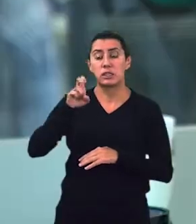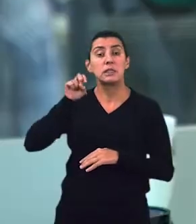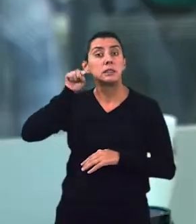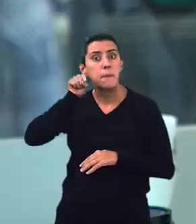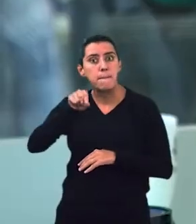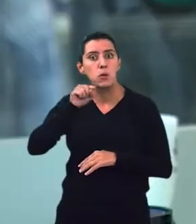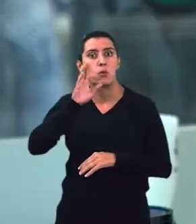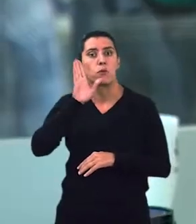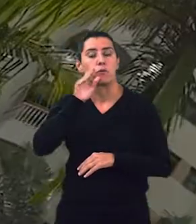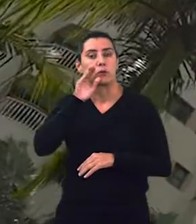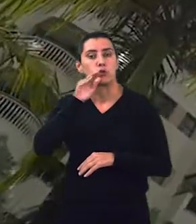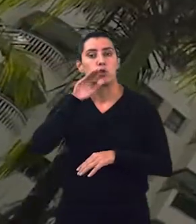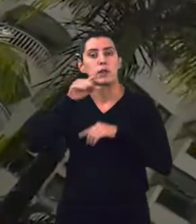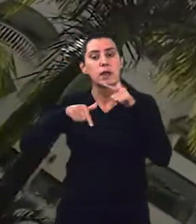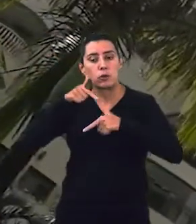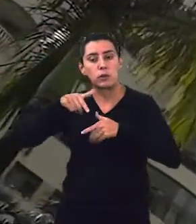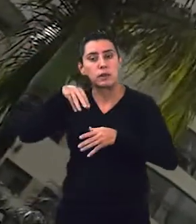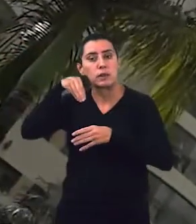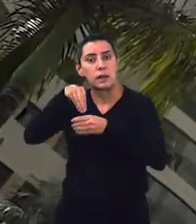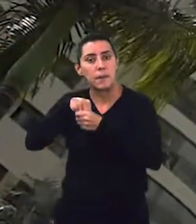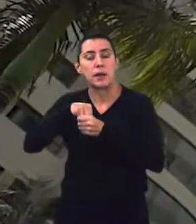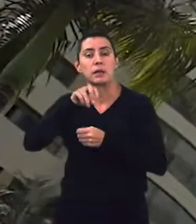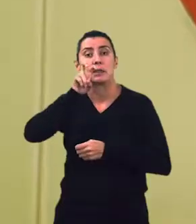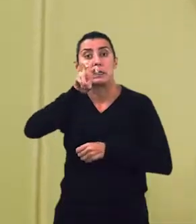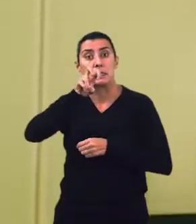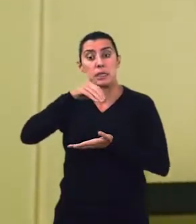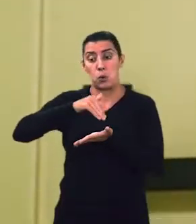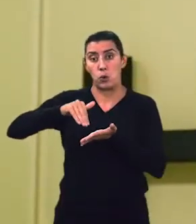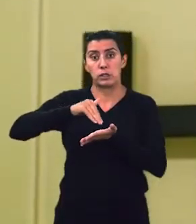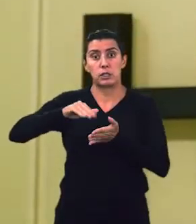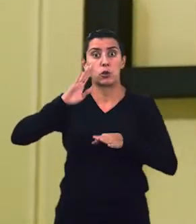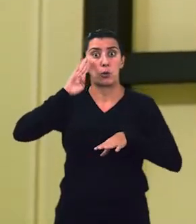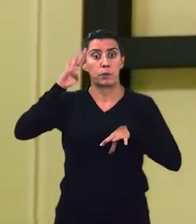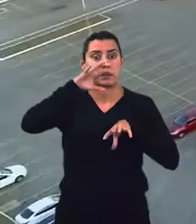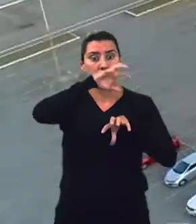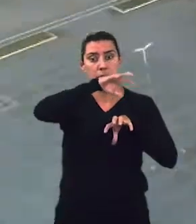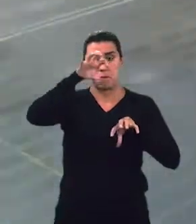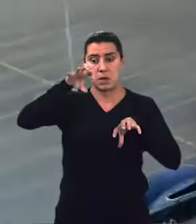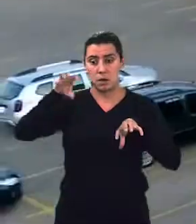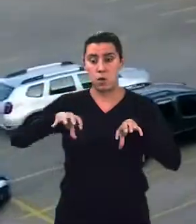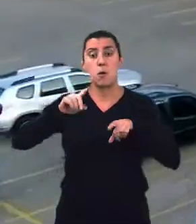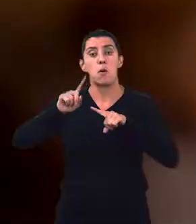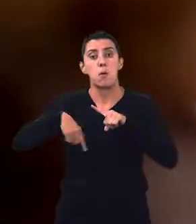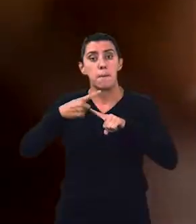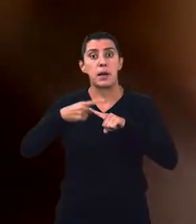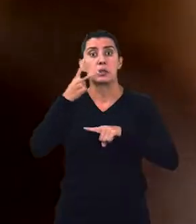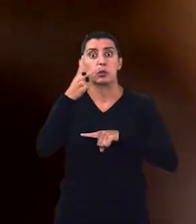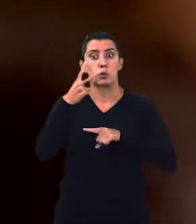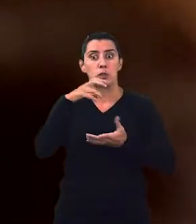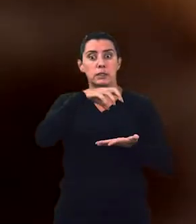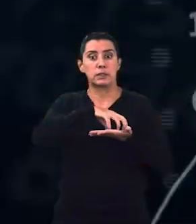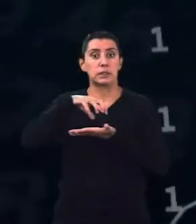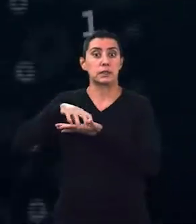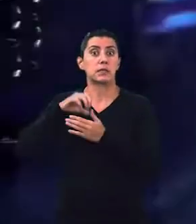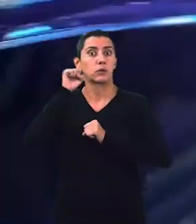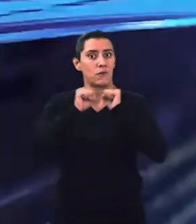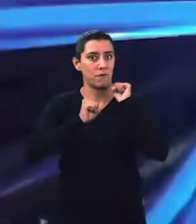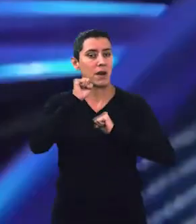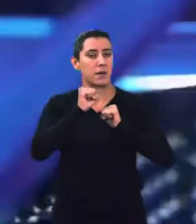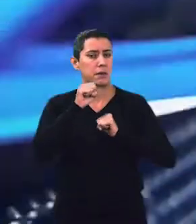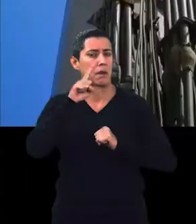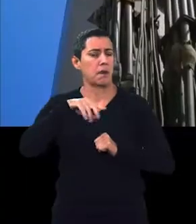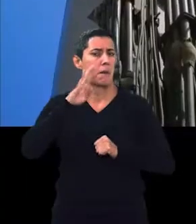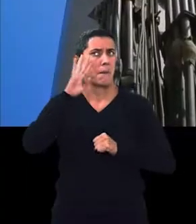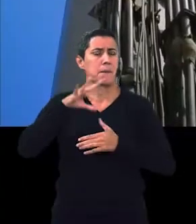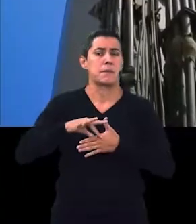indiretos na operação de cinco escritórios regionais e dois centros de fabricação. Somos líderes do mercado